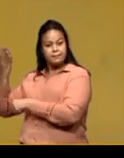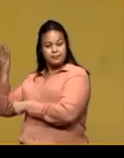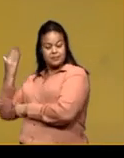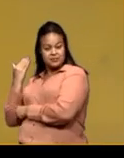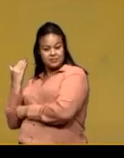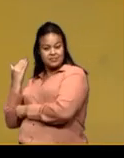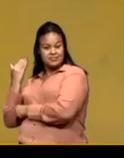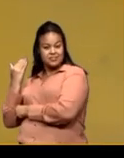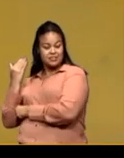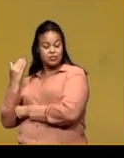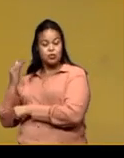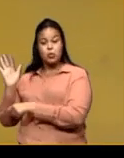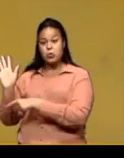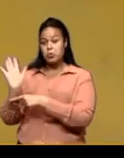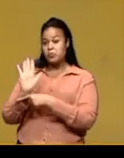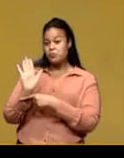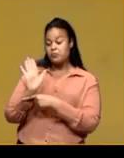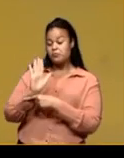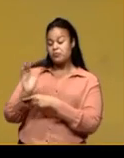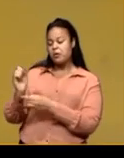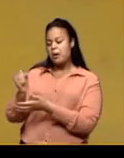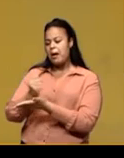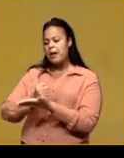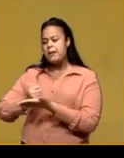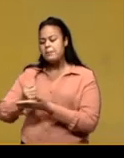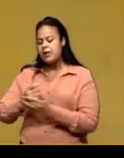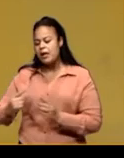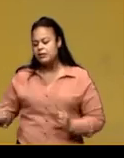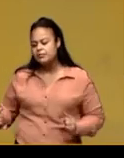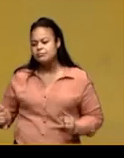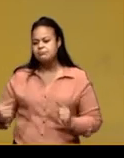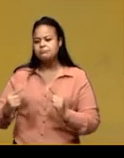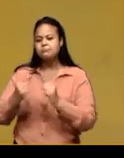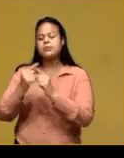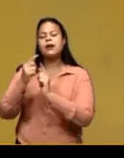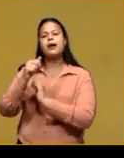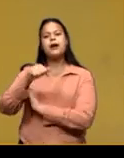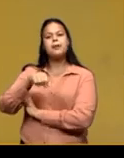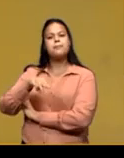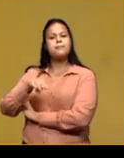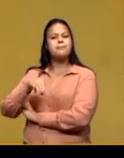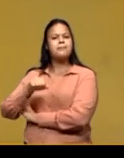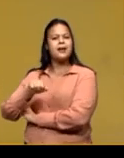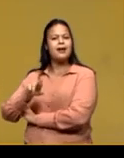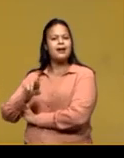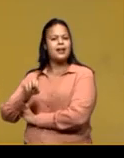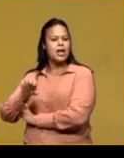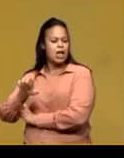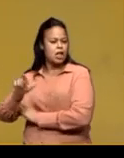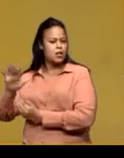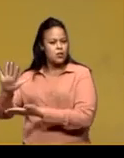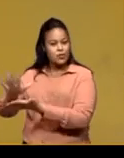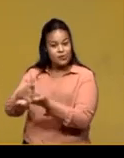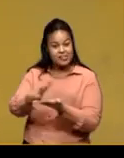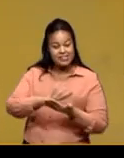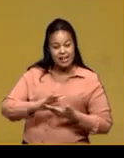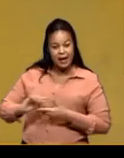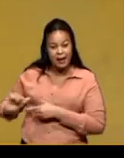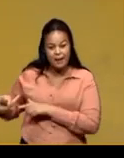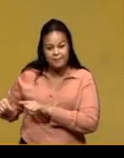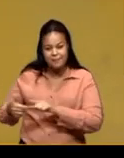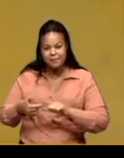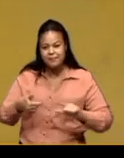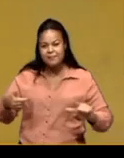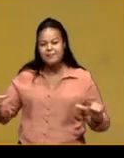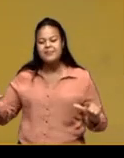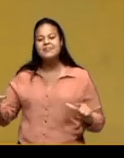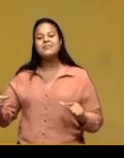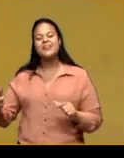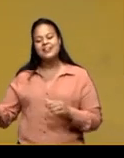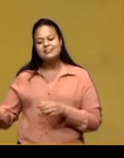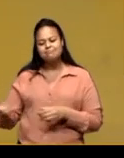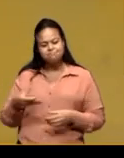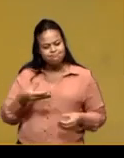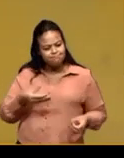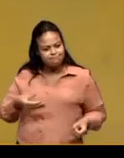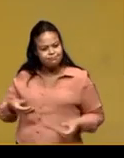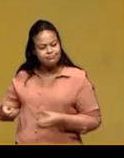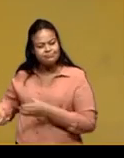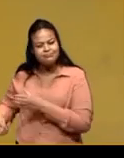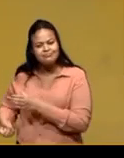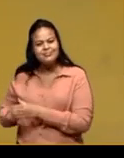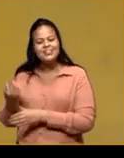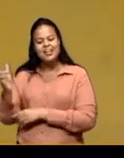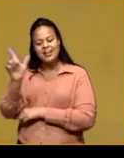foi pensado com a base no triângulo amarelo, mais samba, mais modernismo, que cria uma linha de